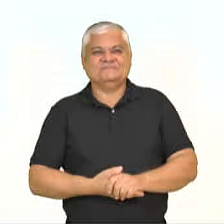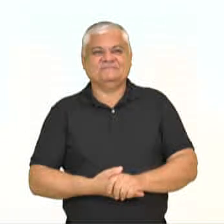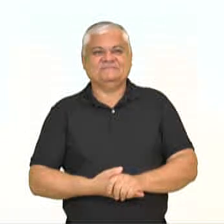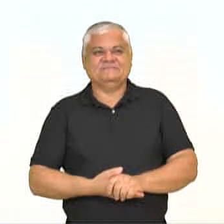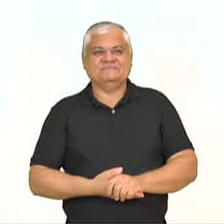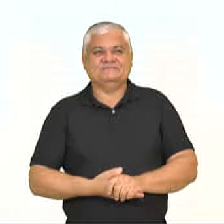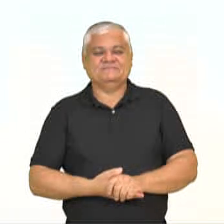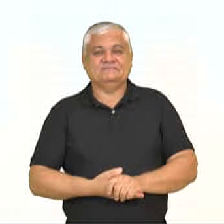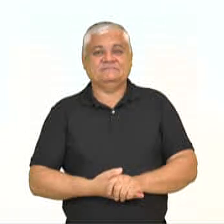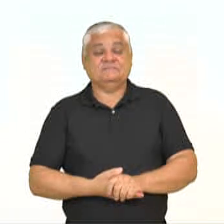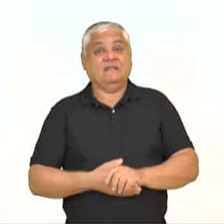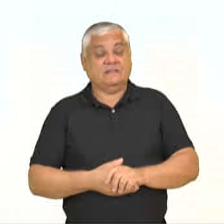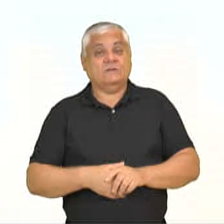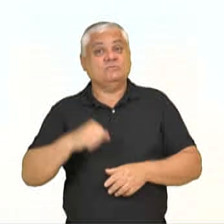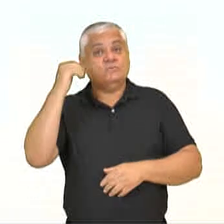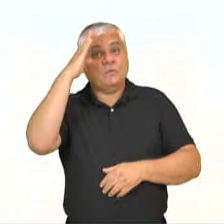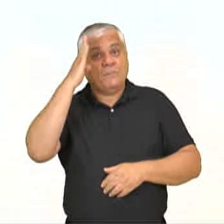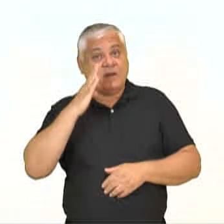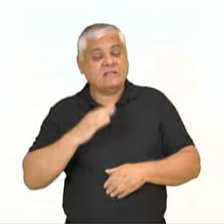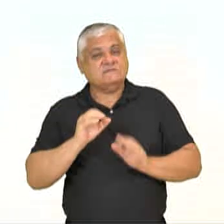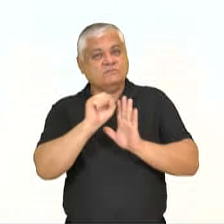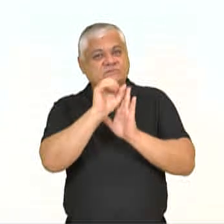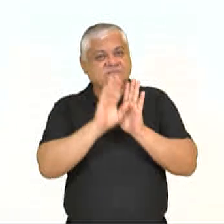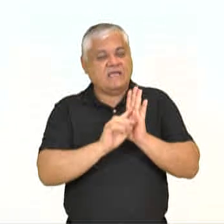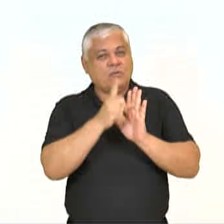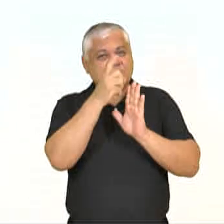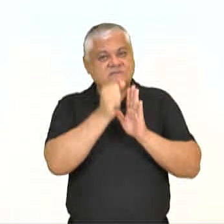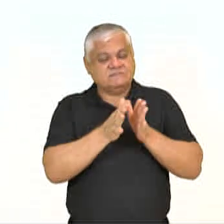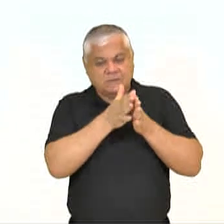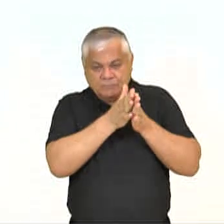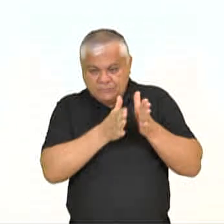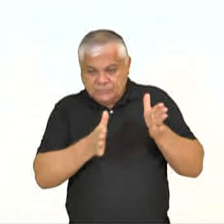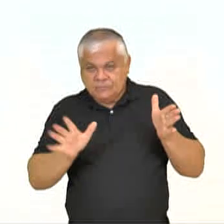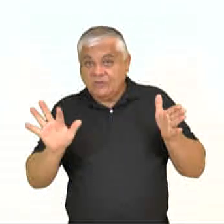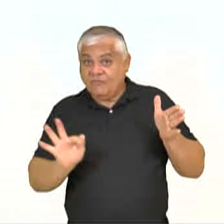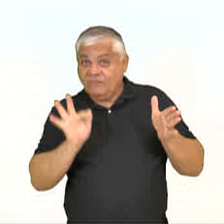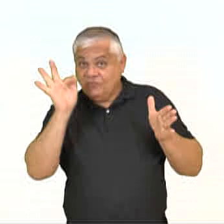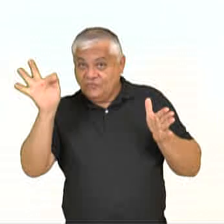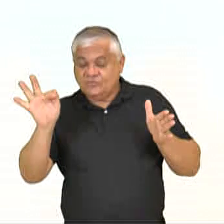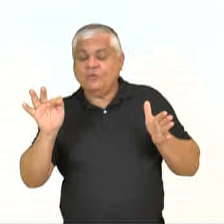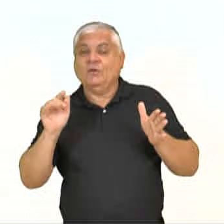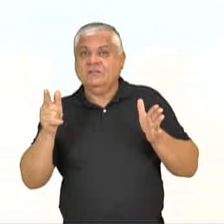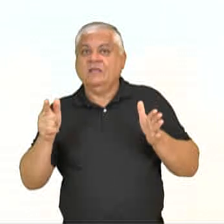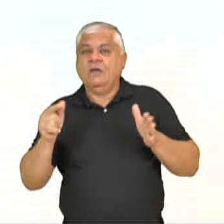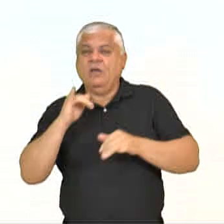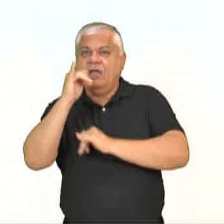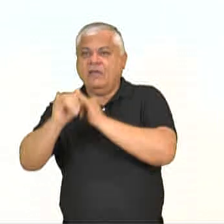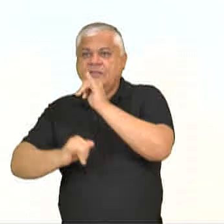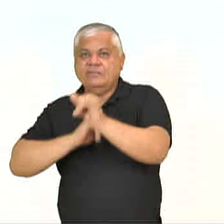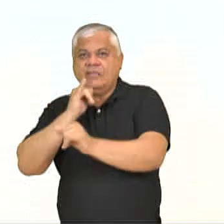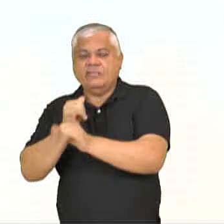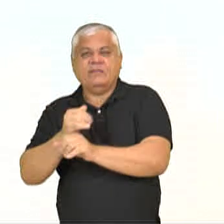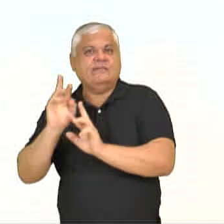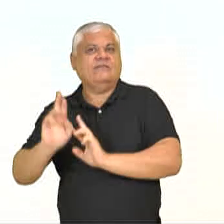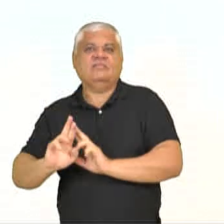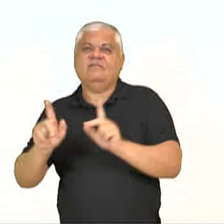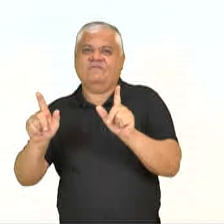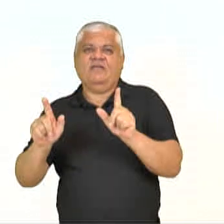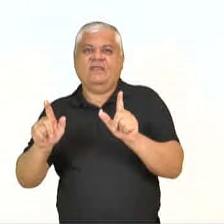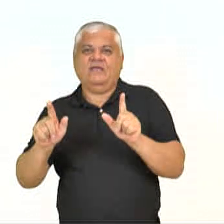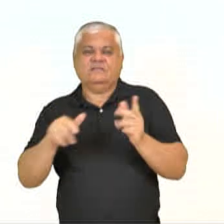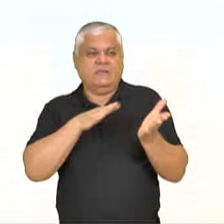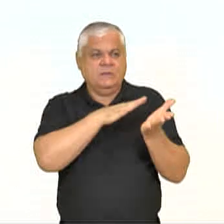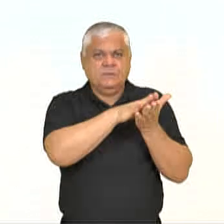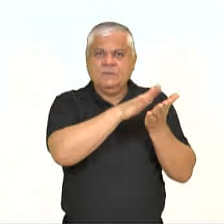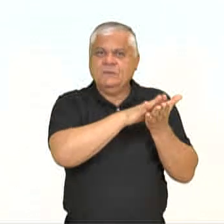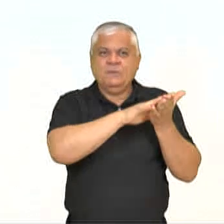Se entre o Brasil do século XVI e o do novo milênio, as plataformas literárias são completamente diferentes, os